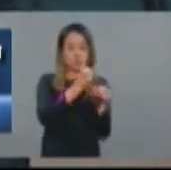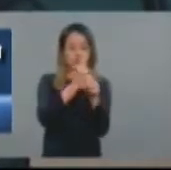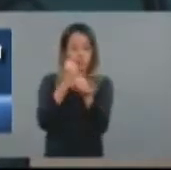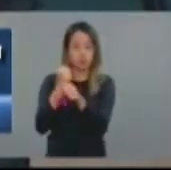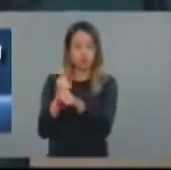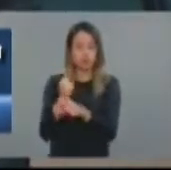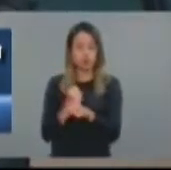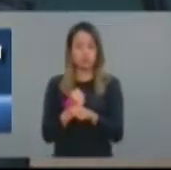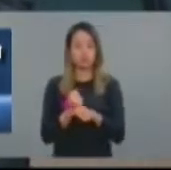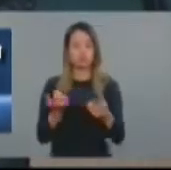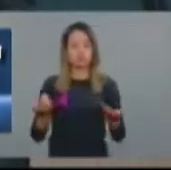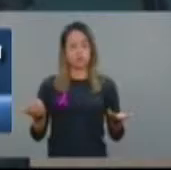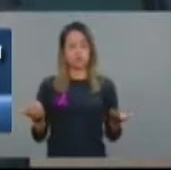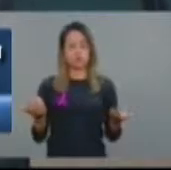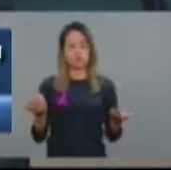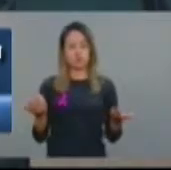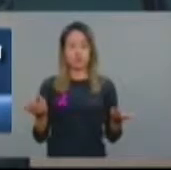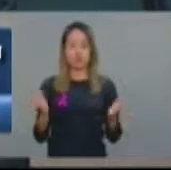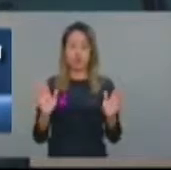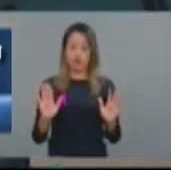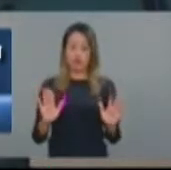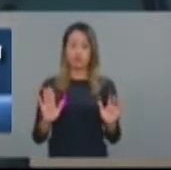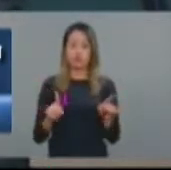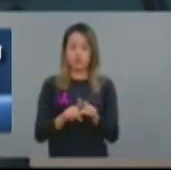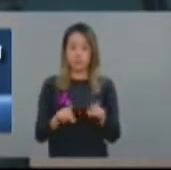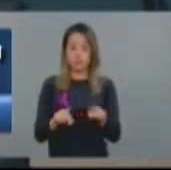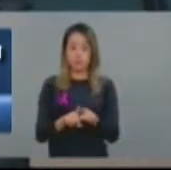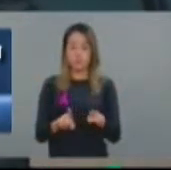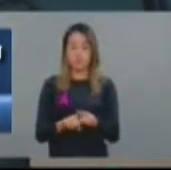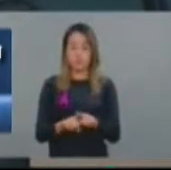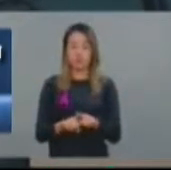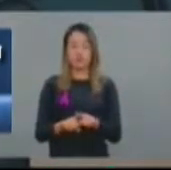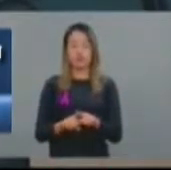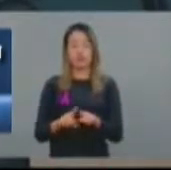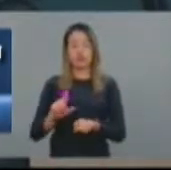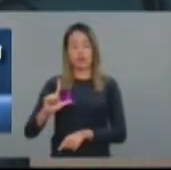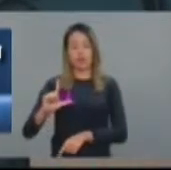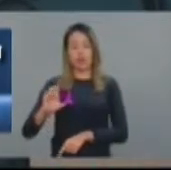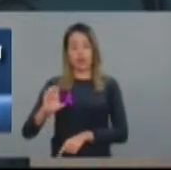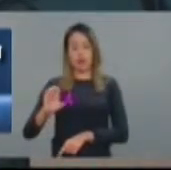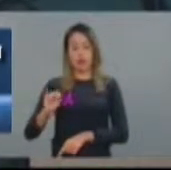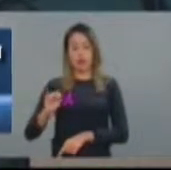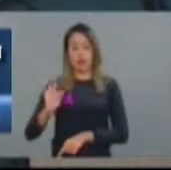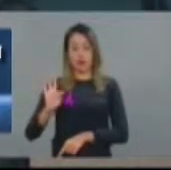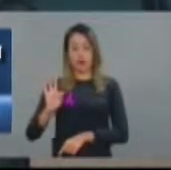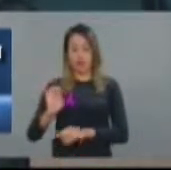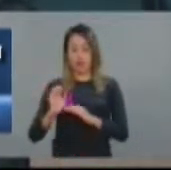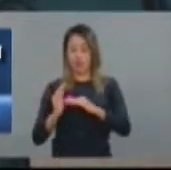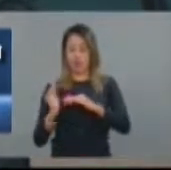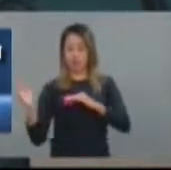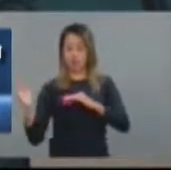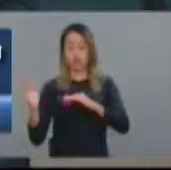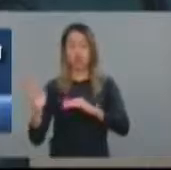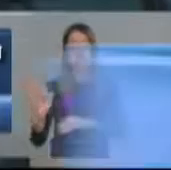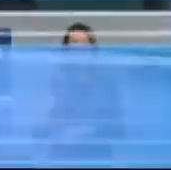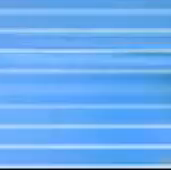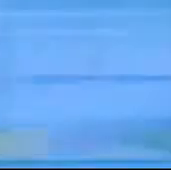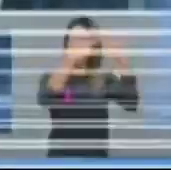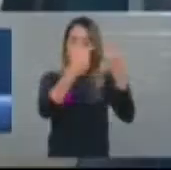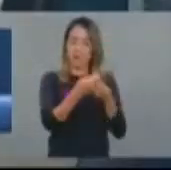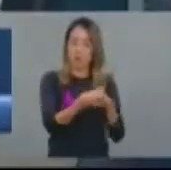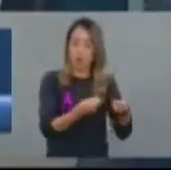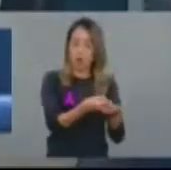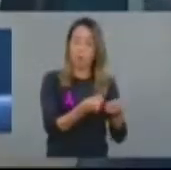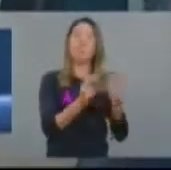um todo. E aqui eu cito o litoral leste, indo aí já chegando a Aracati, já na sua conclusão.